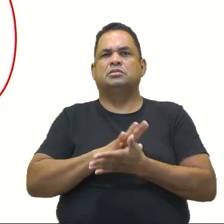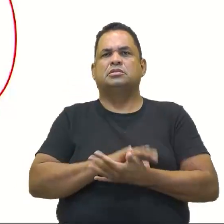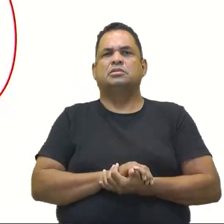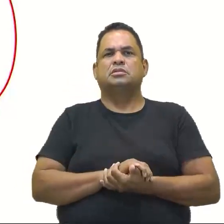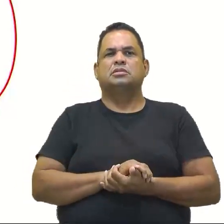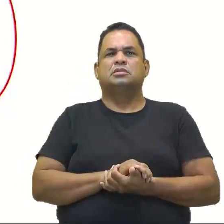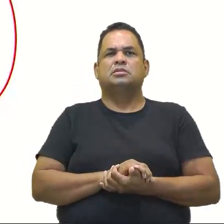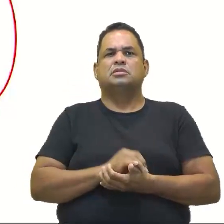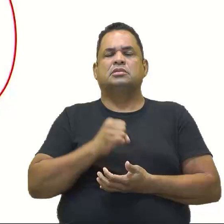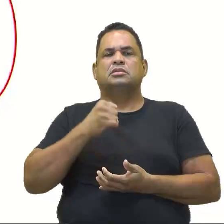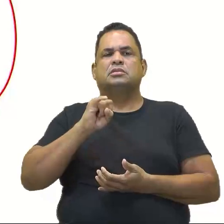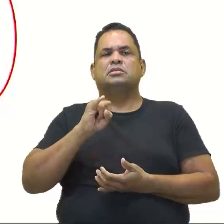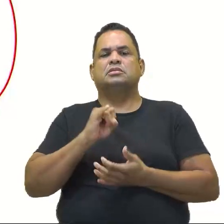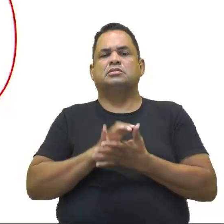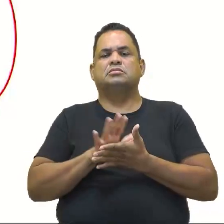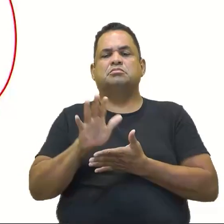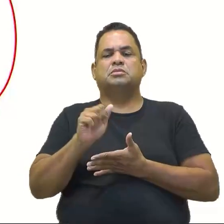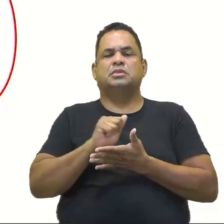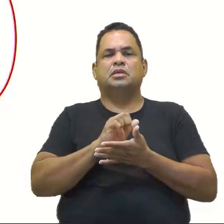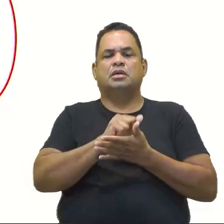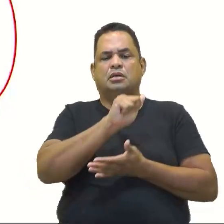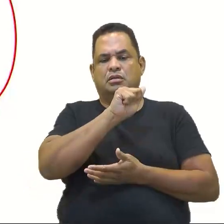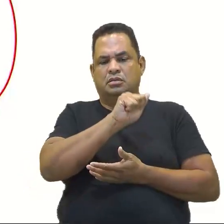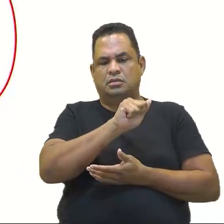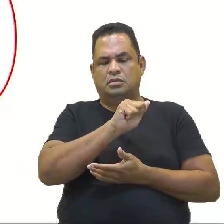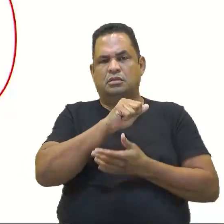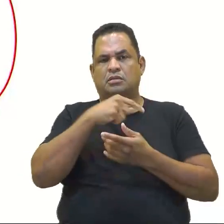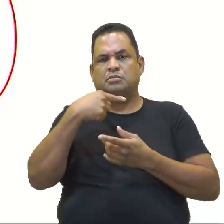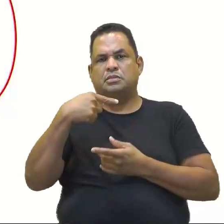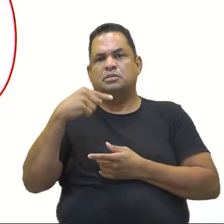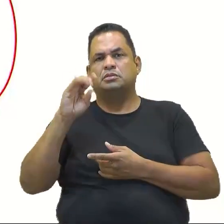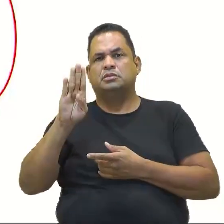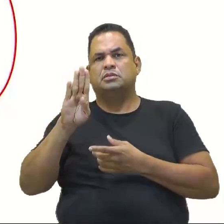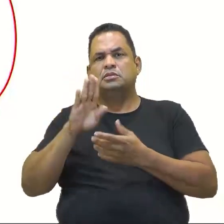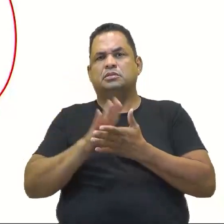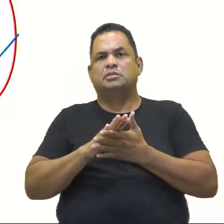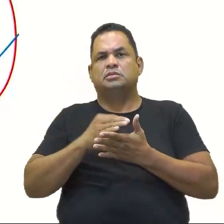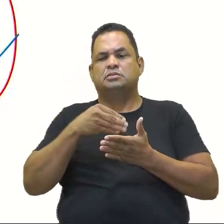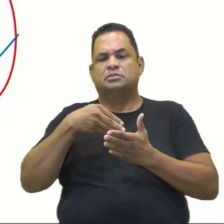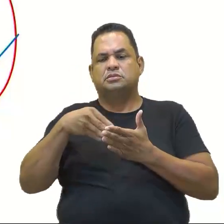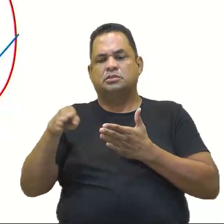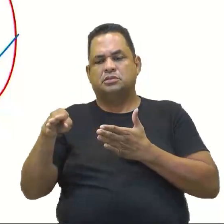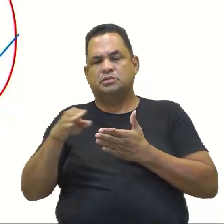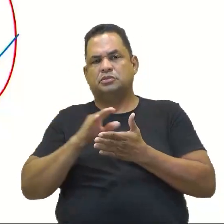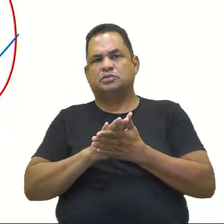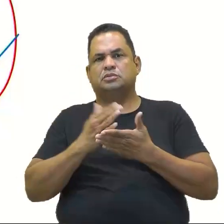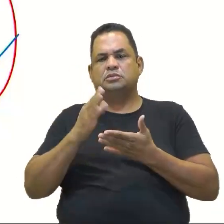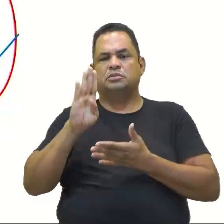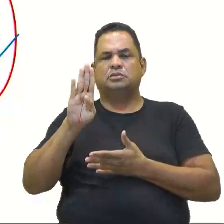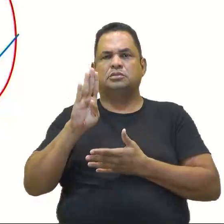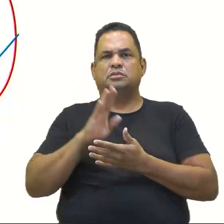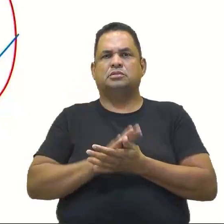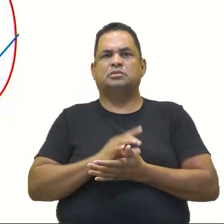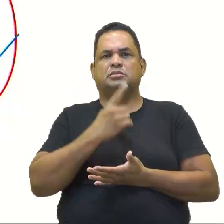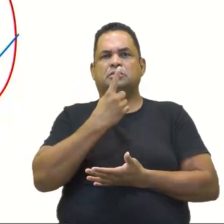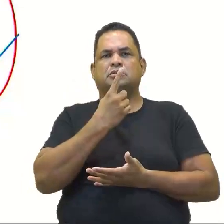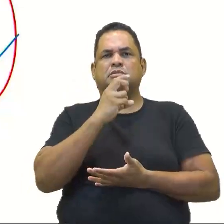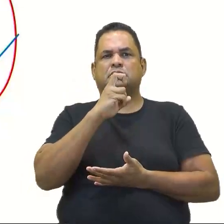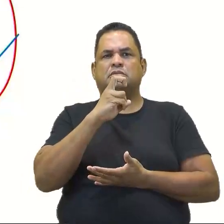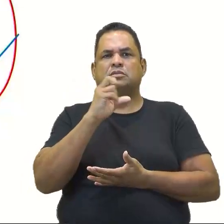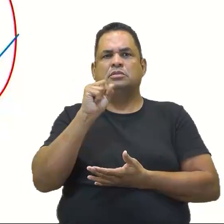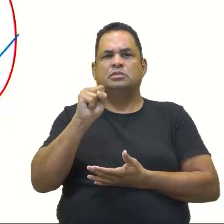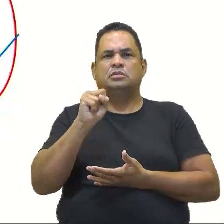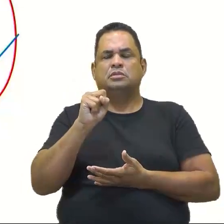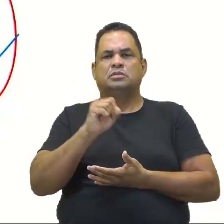Se eu for pegar o A menos B, o A complementar, é o mesmo que tirar tudo que tem no B. Ficou um, cinco e